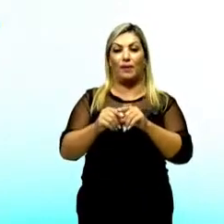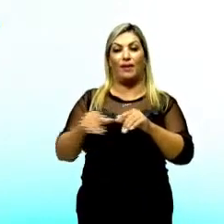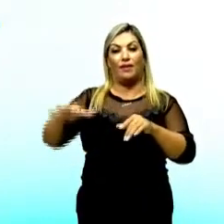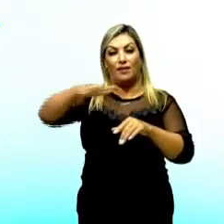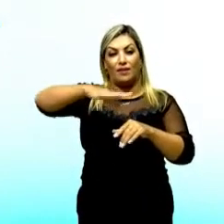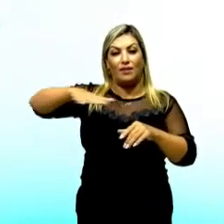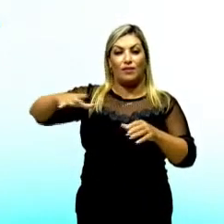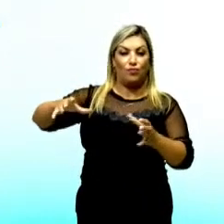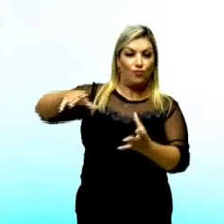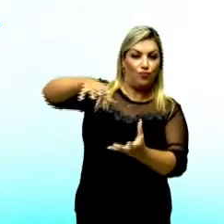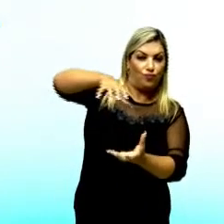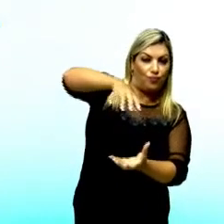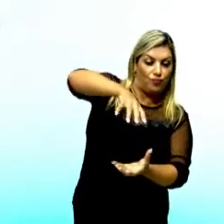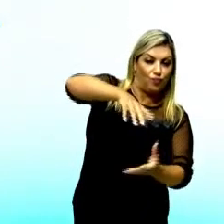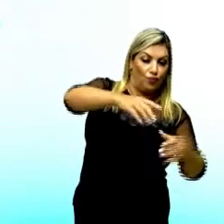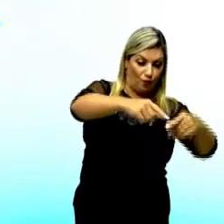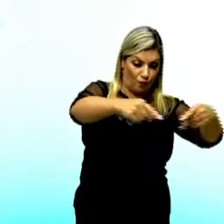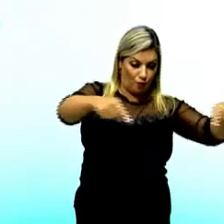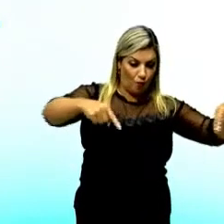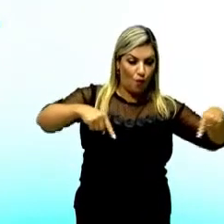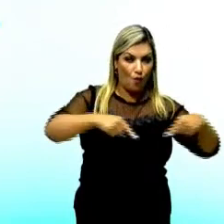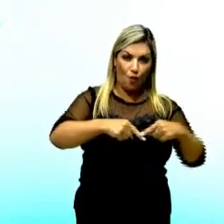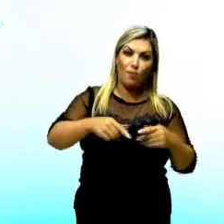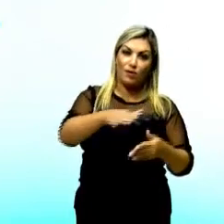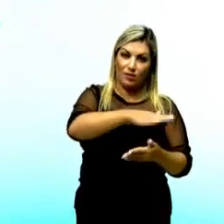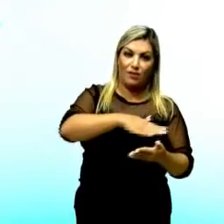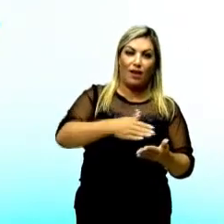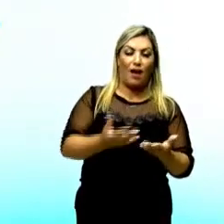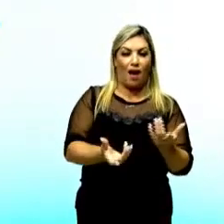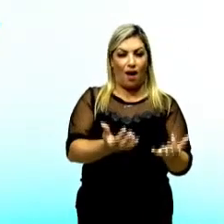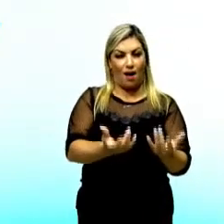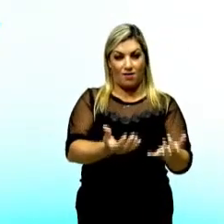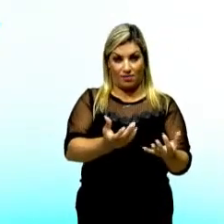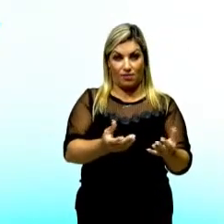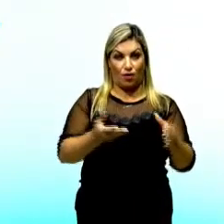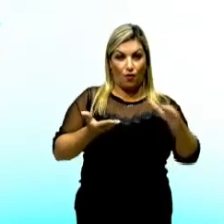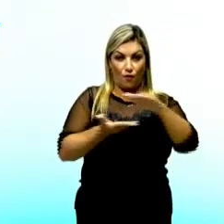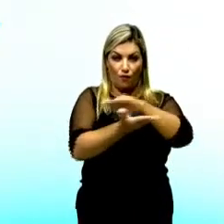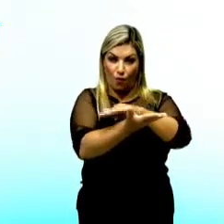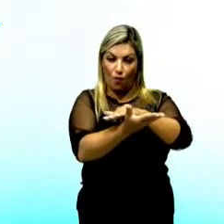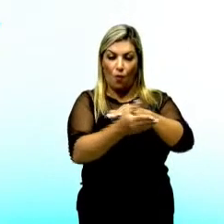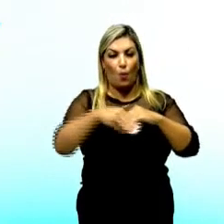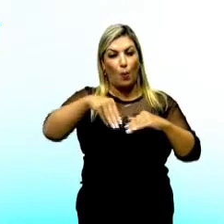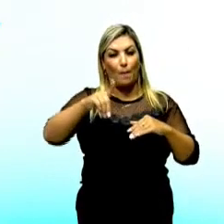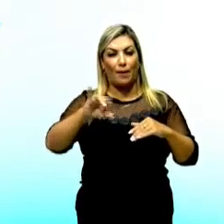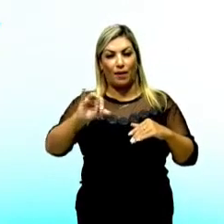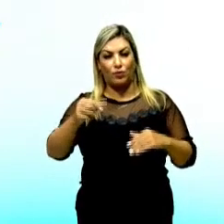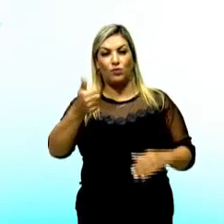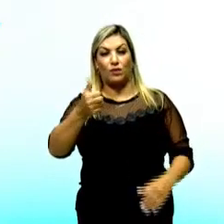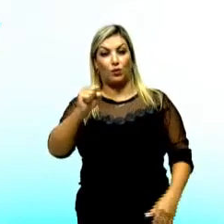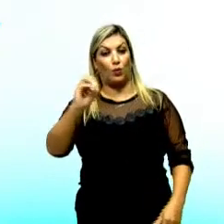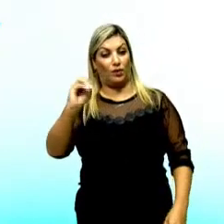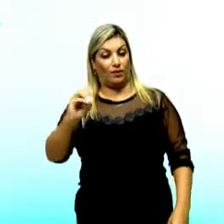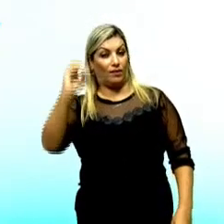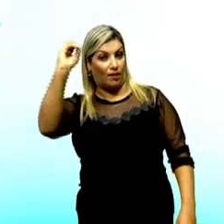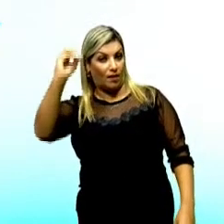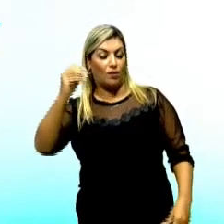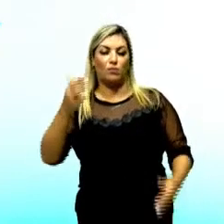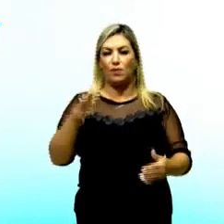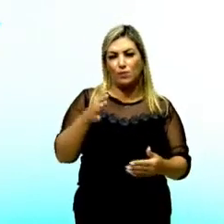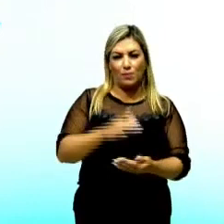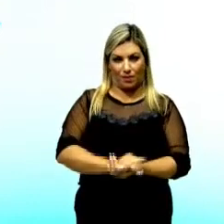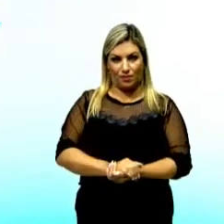despeje a massa em uma forma, asse em forno médio a 180 graus Celsius, aproximadamente.